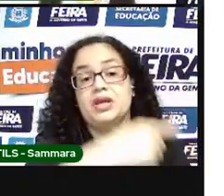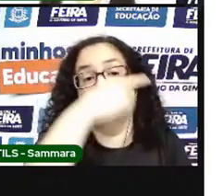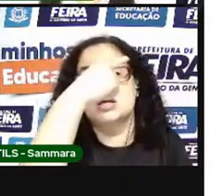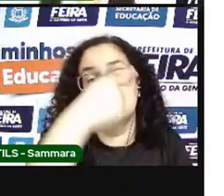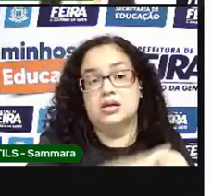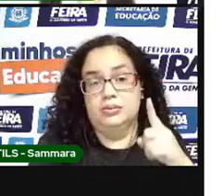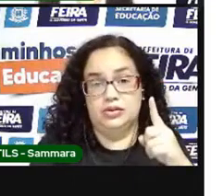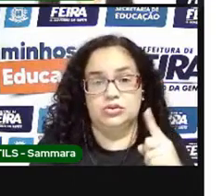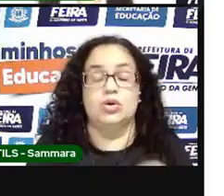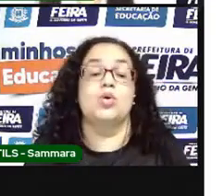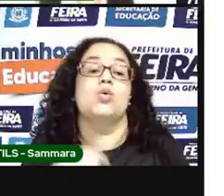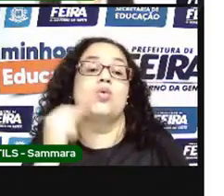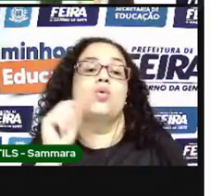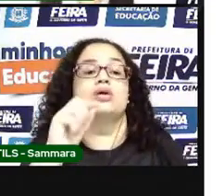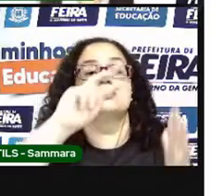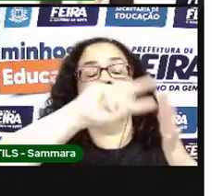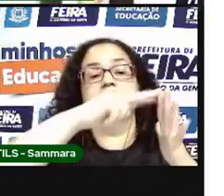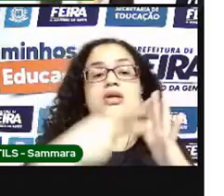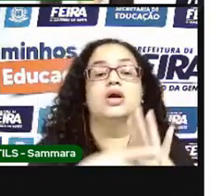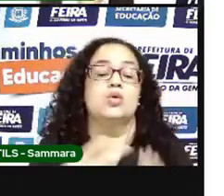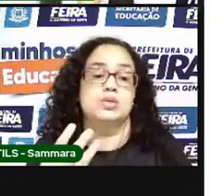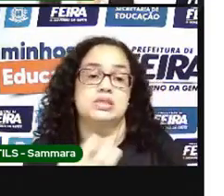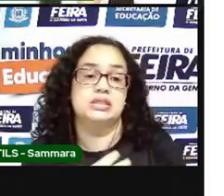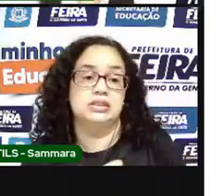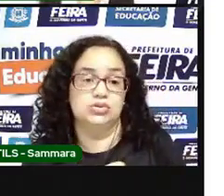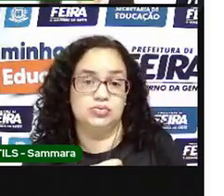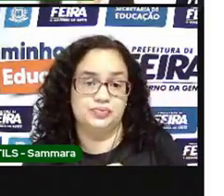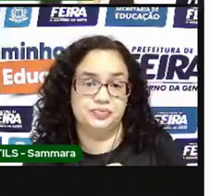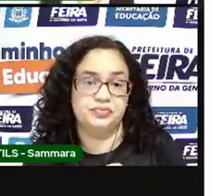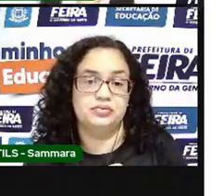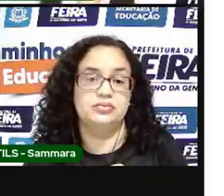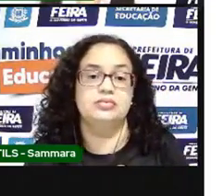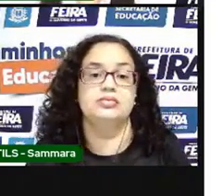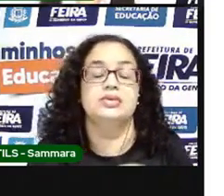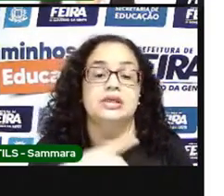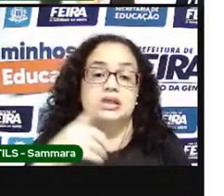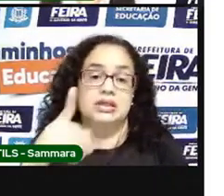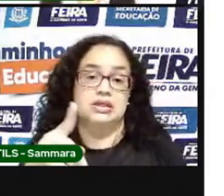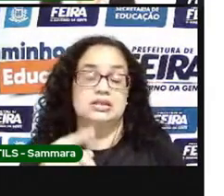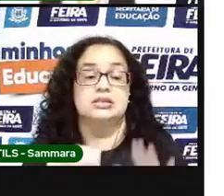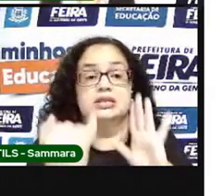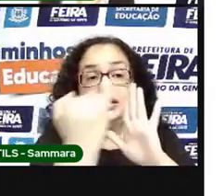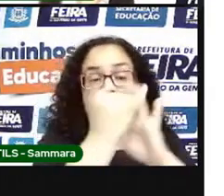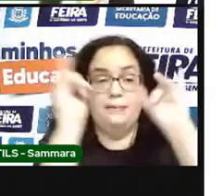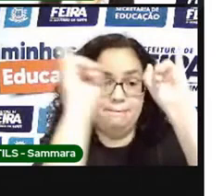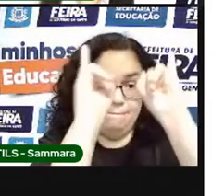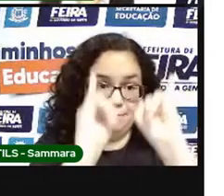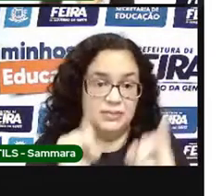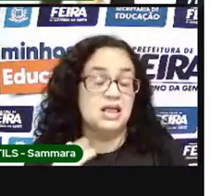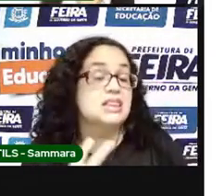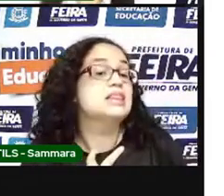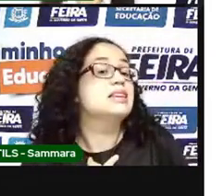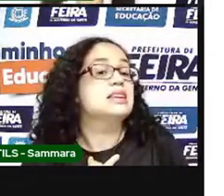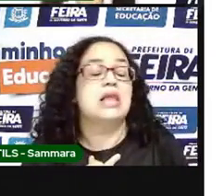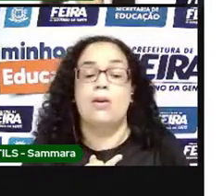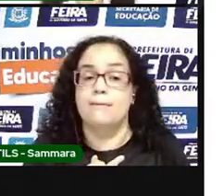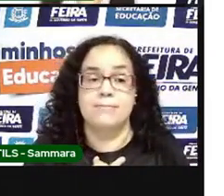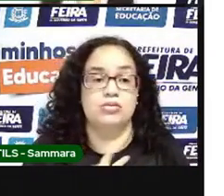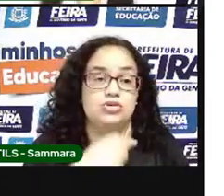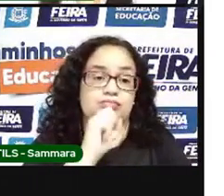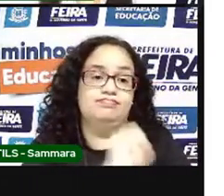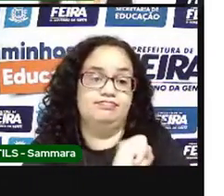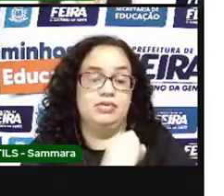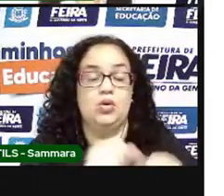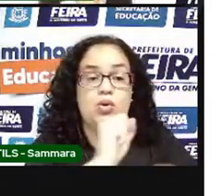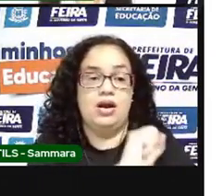Qual o significado, qual o sentido disso? Esse símbolo representa que não podemos estacionar